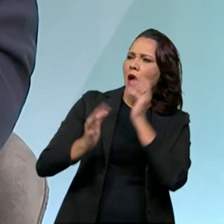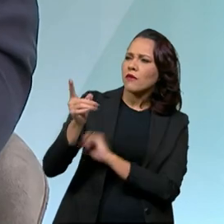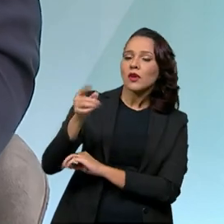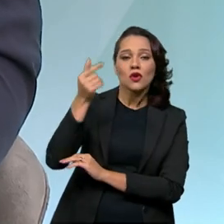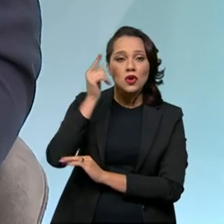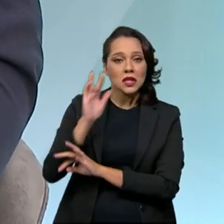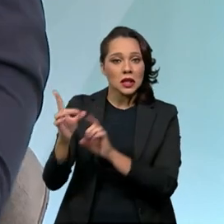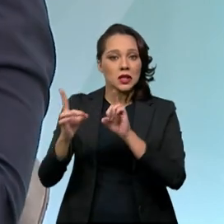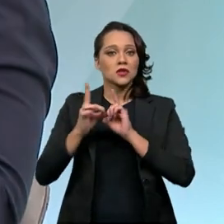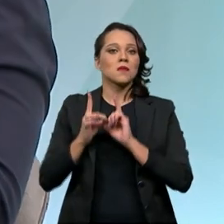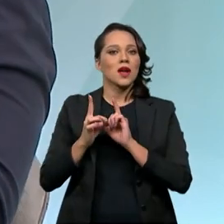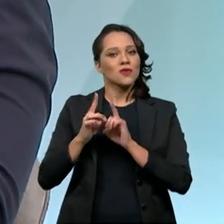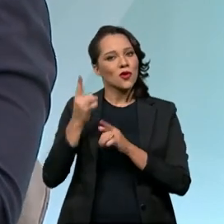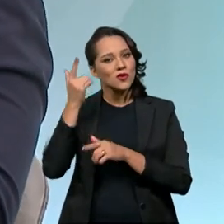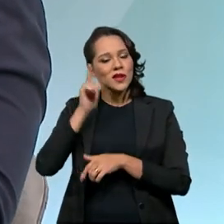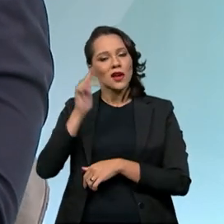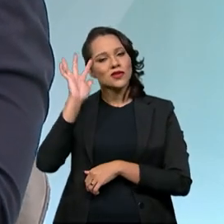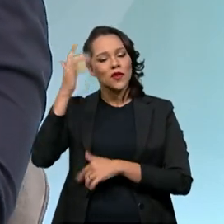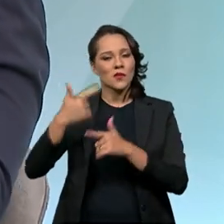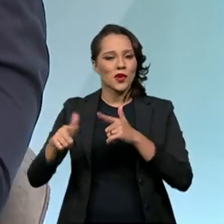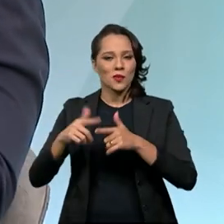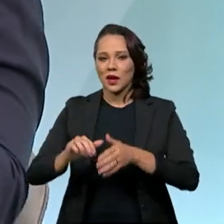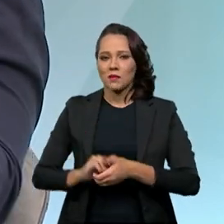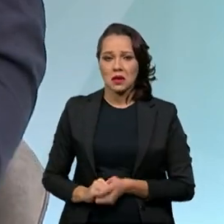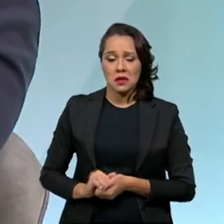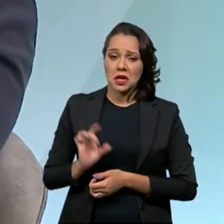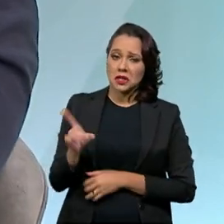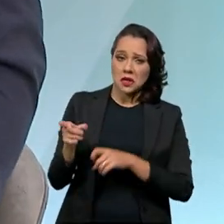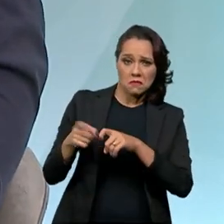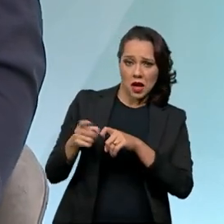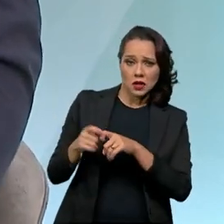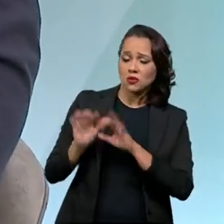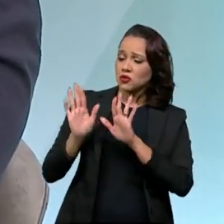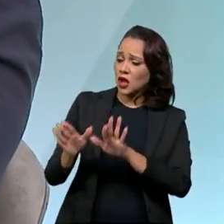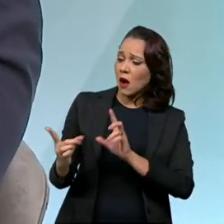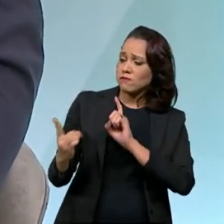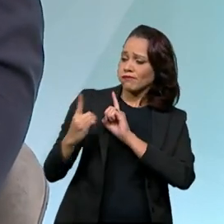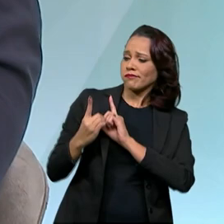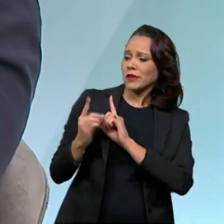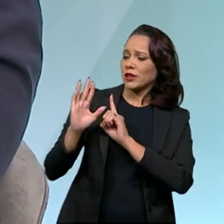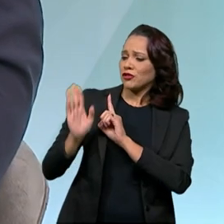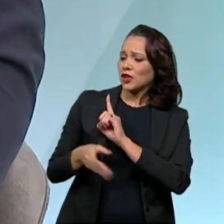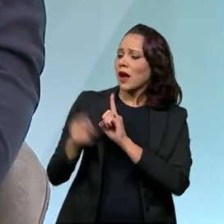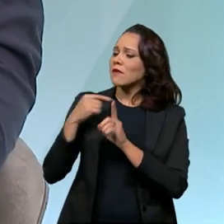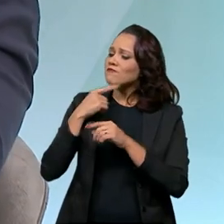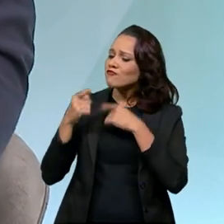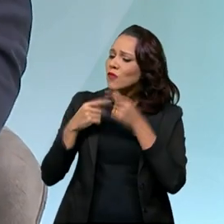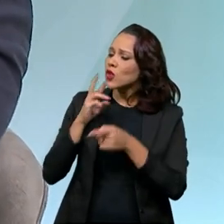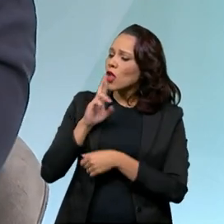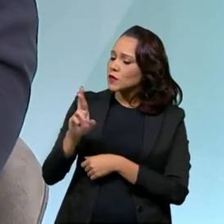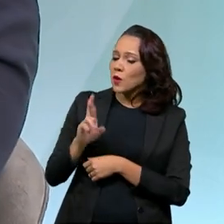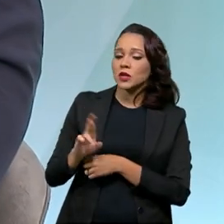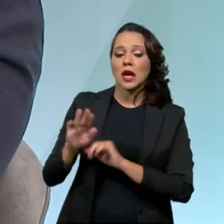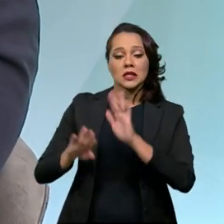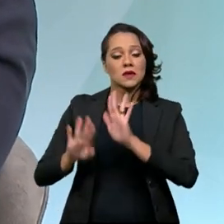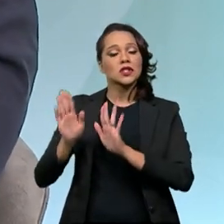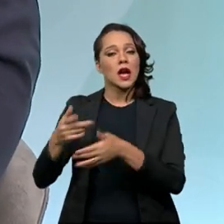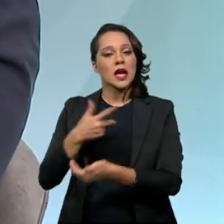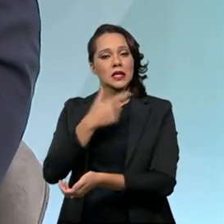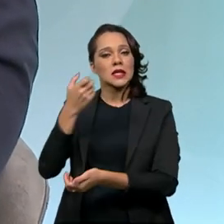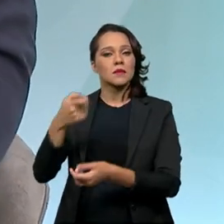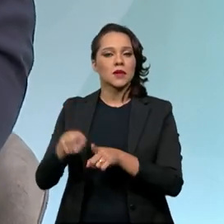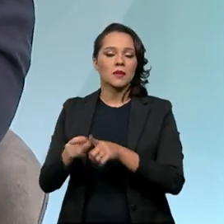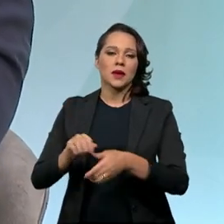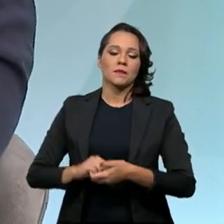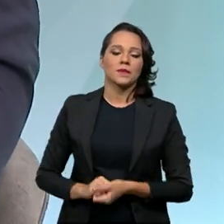ele já ter seu problema resolvido, seja na própria consulta, já com o médico que o atende lá, tirando as dúvidas, mas muitas vezes já fazendo exames.